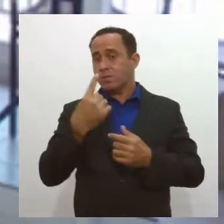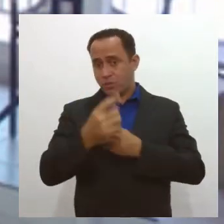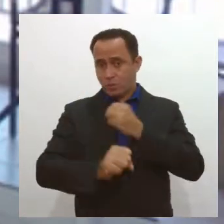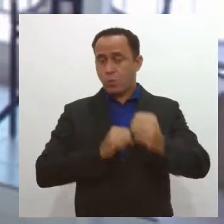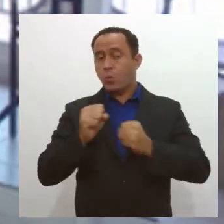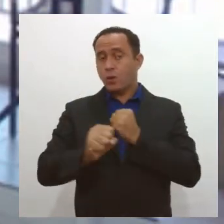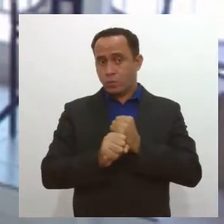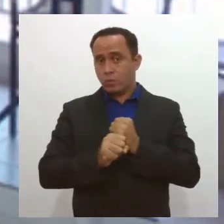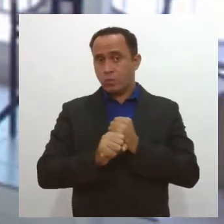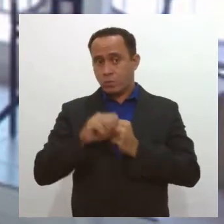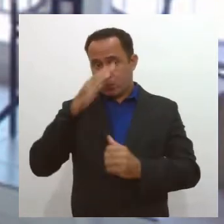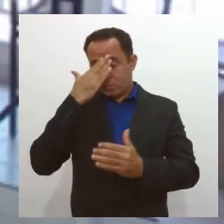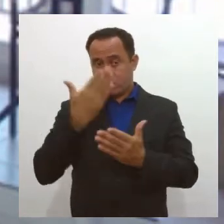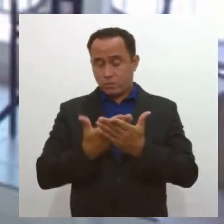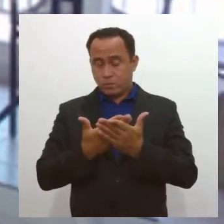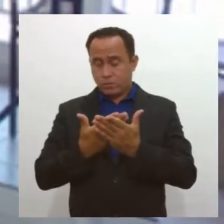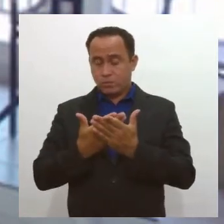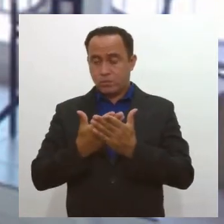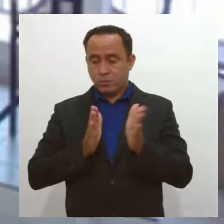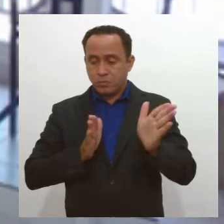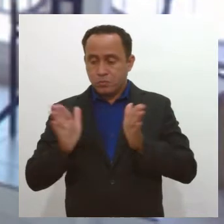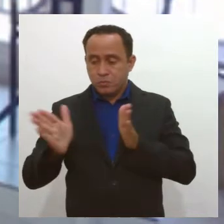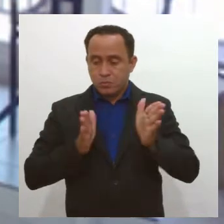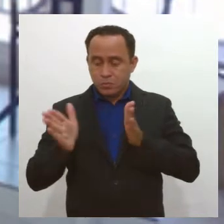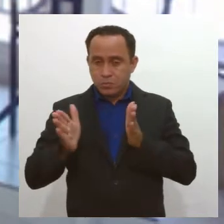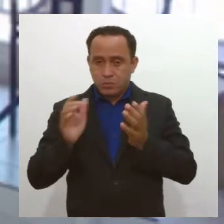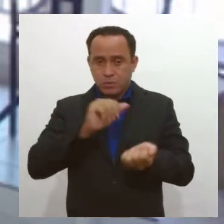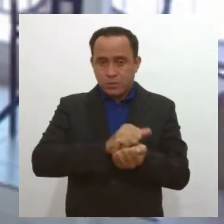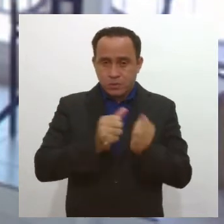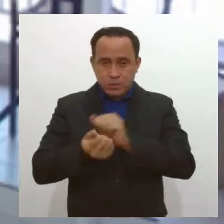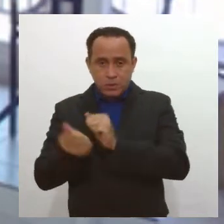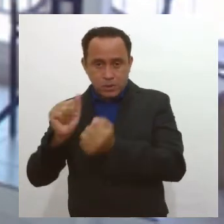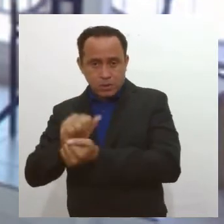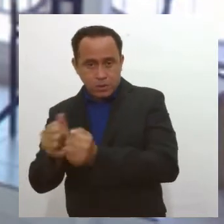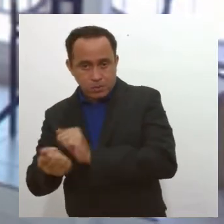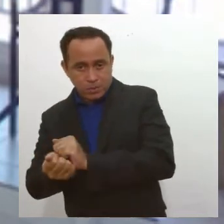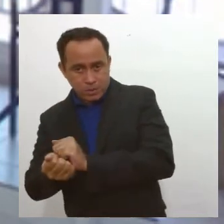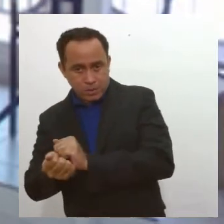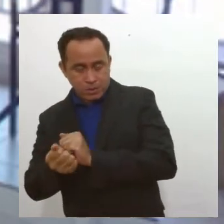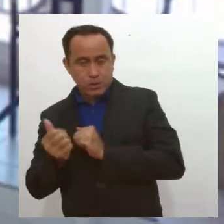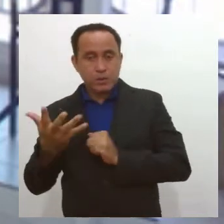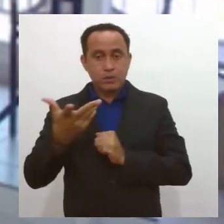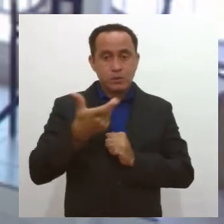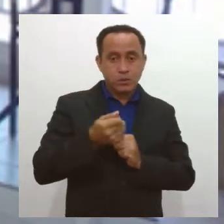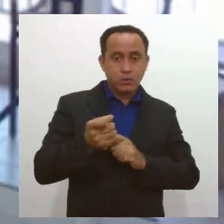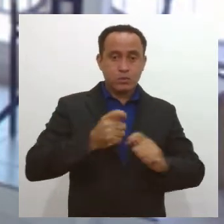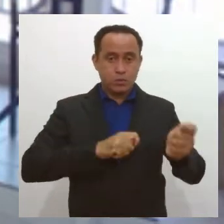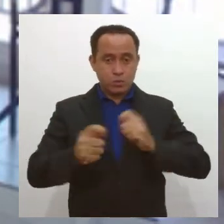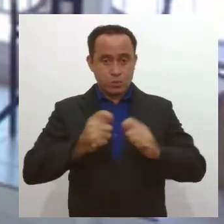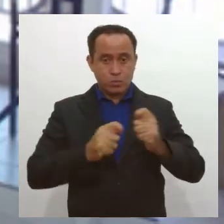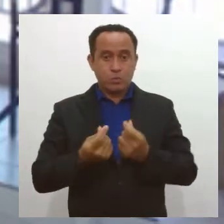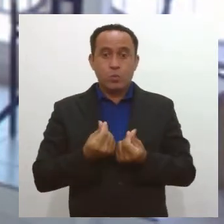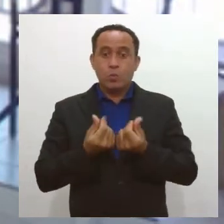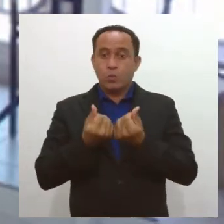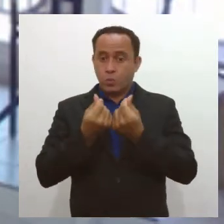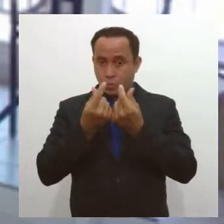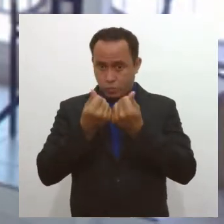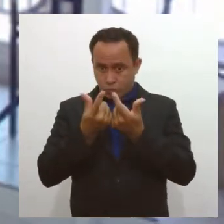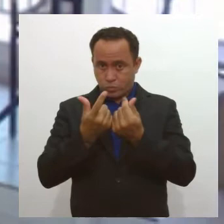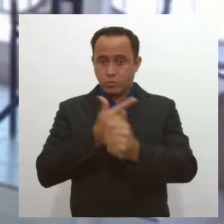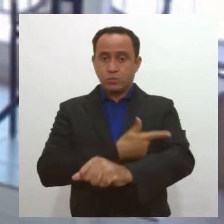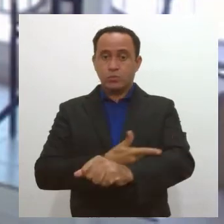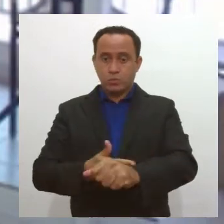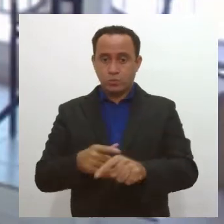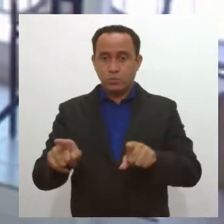acredito que é tempo suficiente para que a gente possa se adaptar, buscar novas formas de poder controlar o nosso dinheiro, educar os nossos